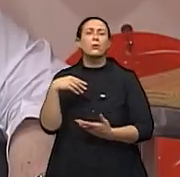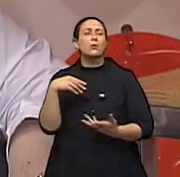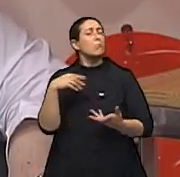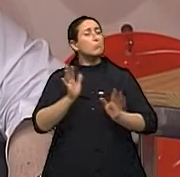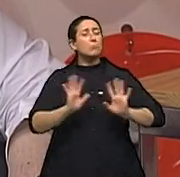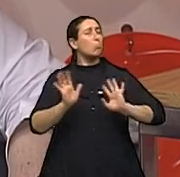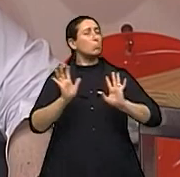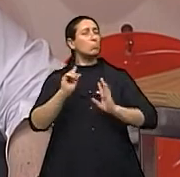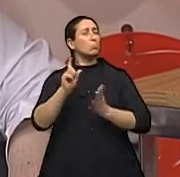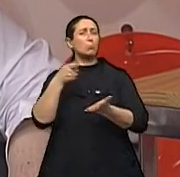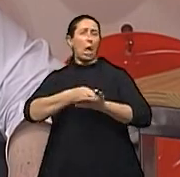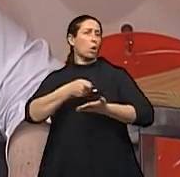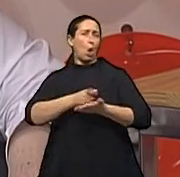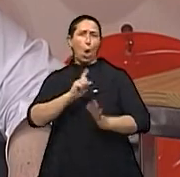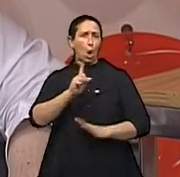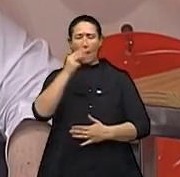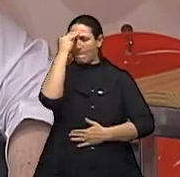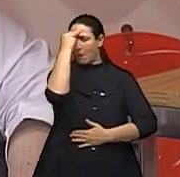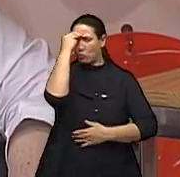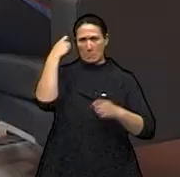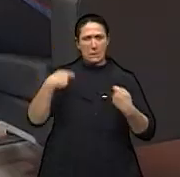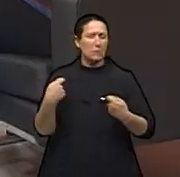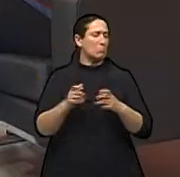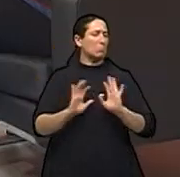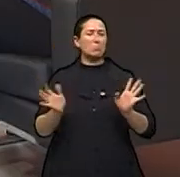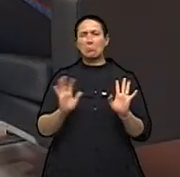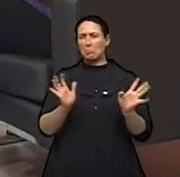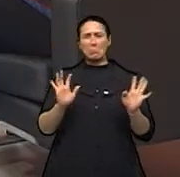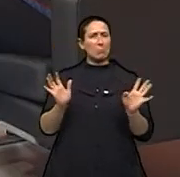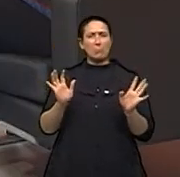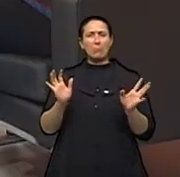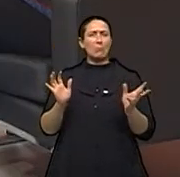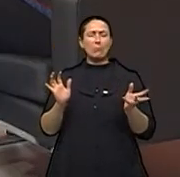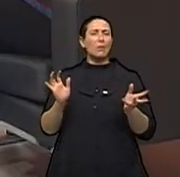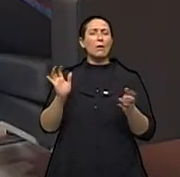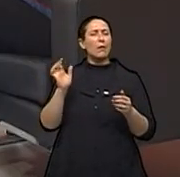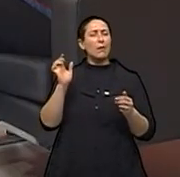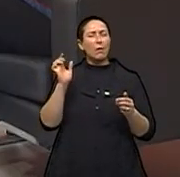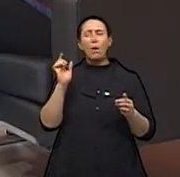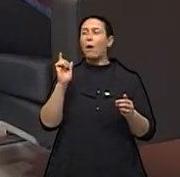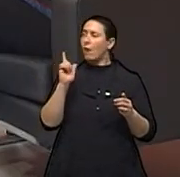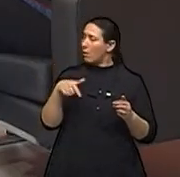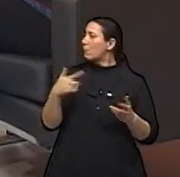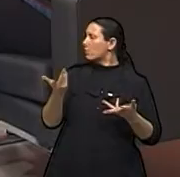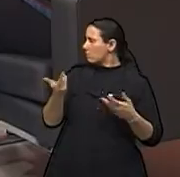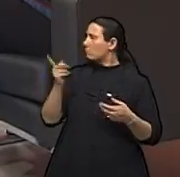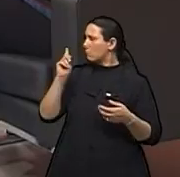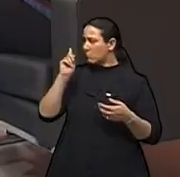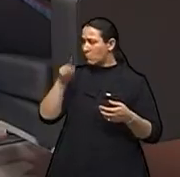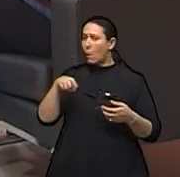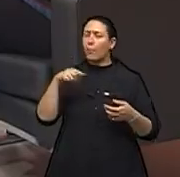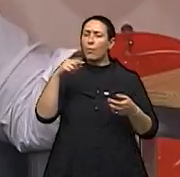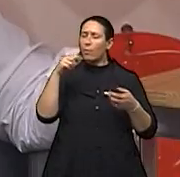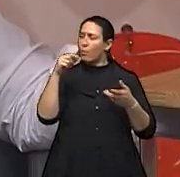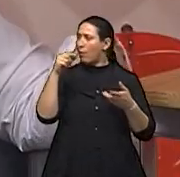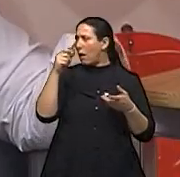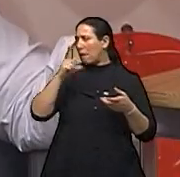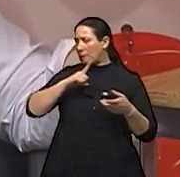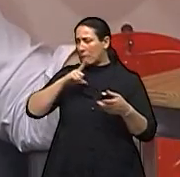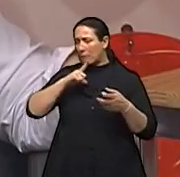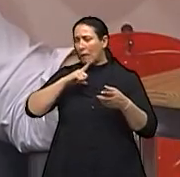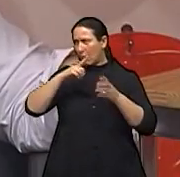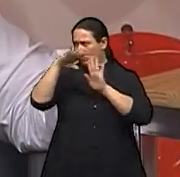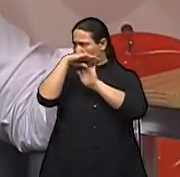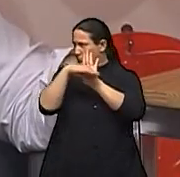obrigatório, não. Não, não, isso não é um pré-requisito. Ah, ok. Ele aprende as técnicas, mas não precisa Os requisitos